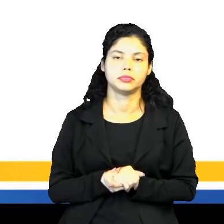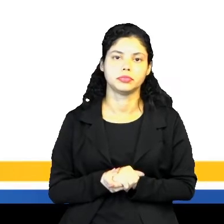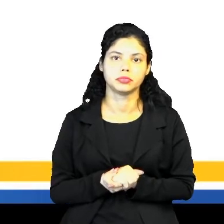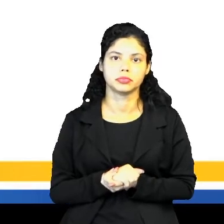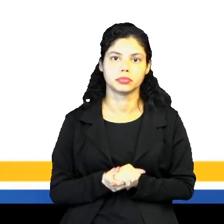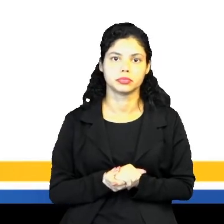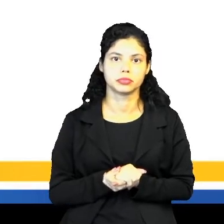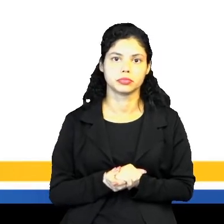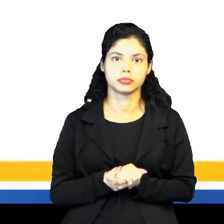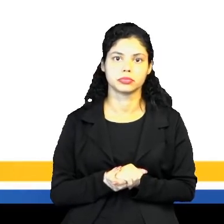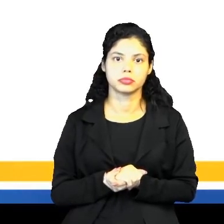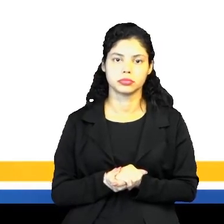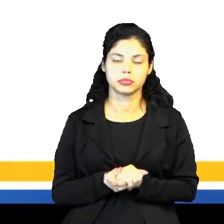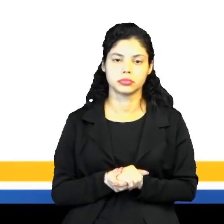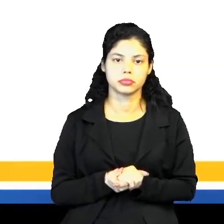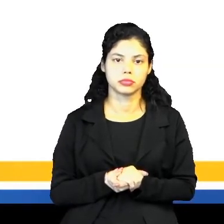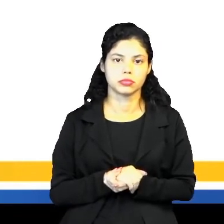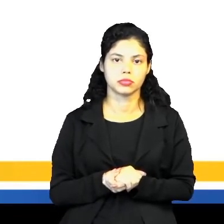Europa.